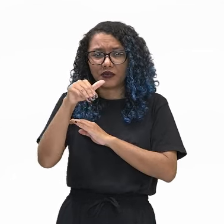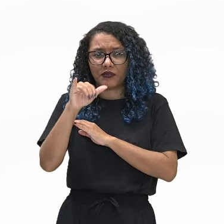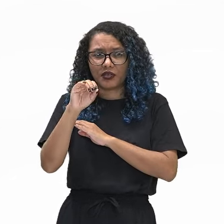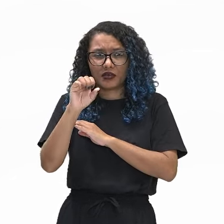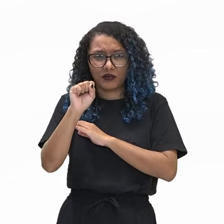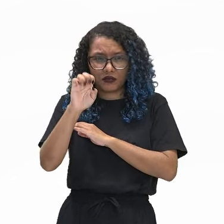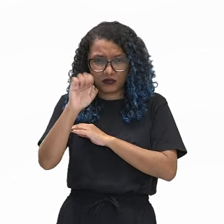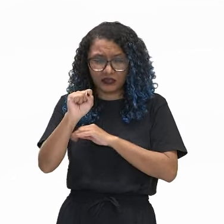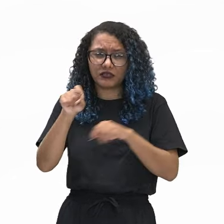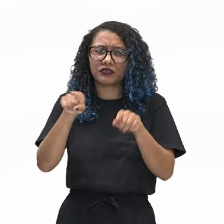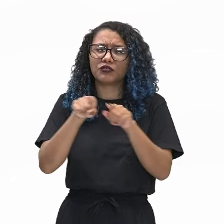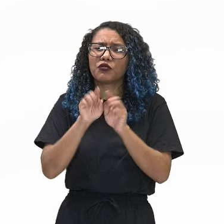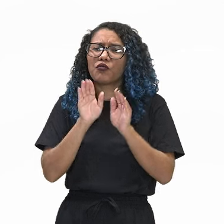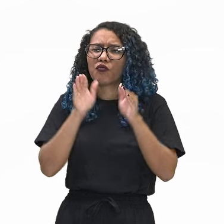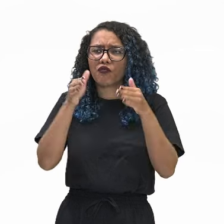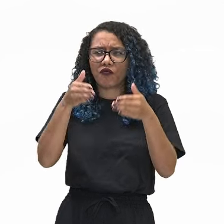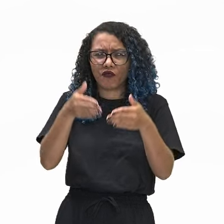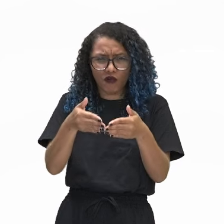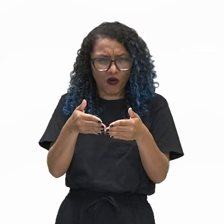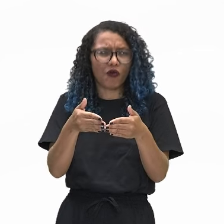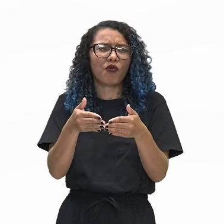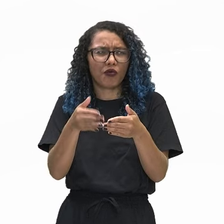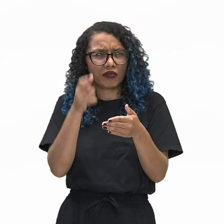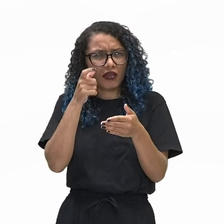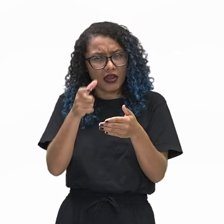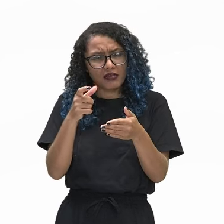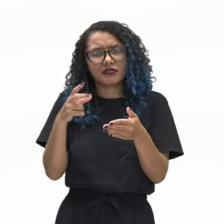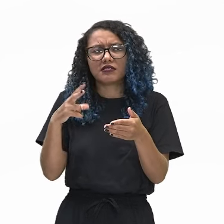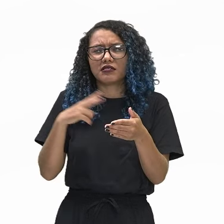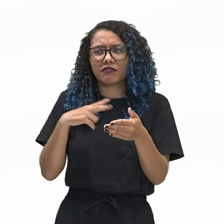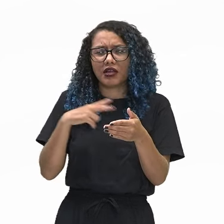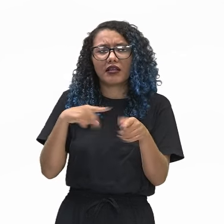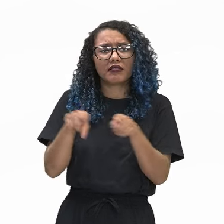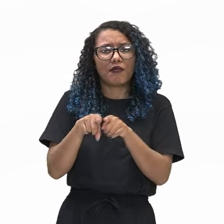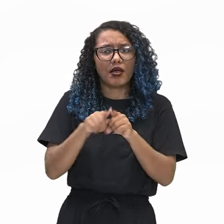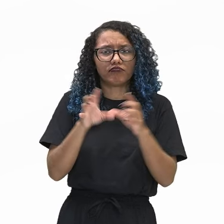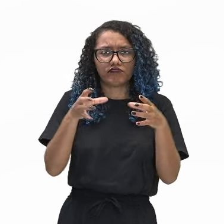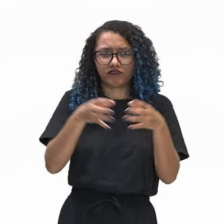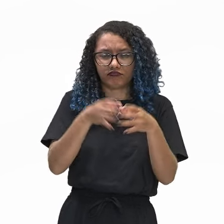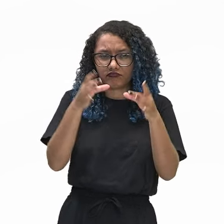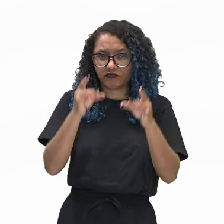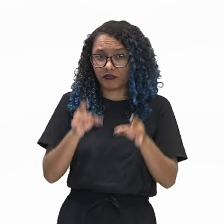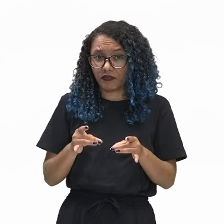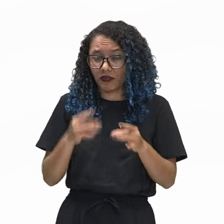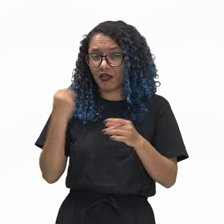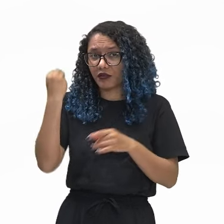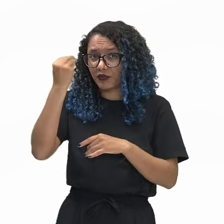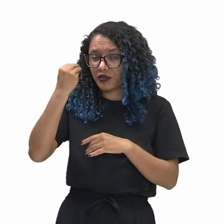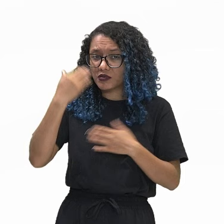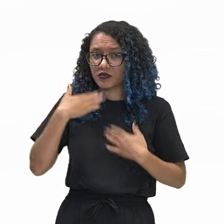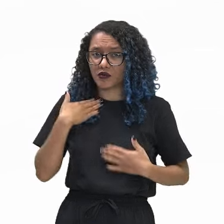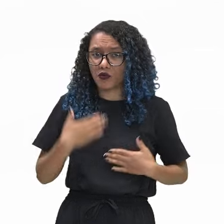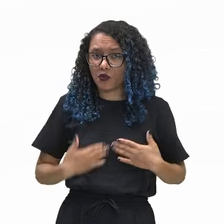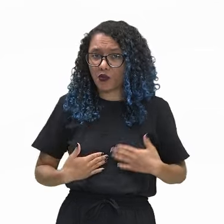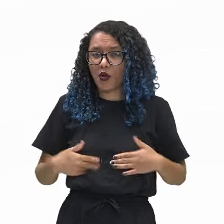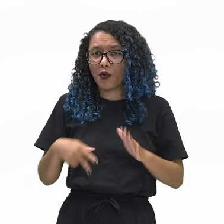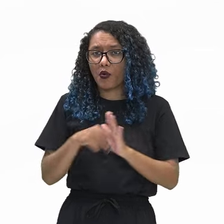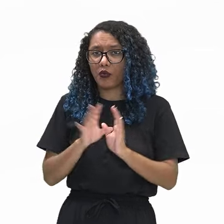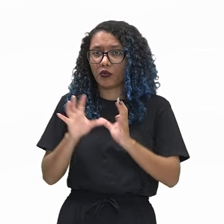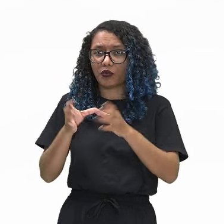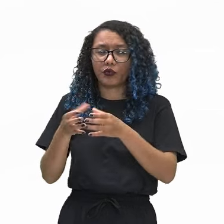de interesses pessoais e coletivos. Detalhamento, vivências corporais da cultura juvenil.